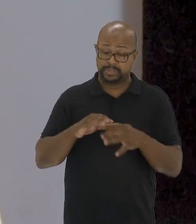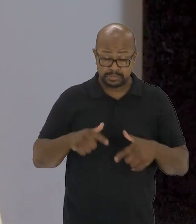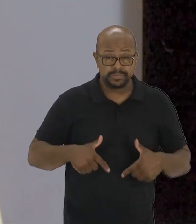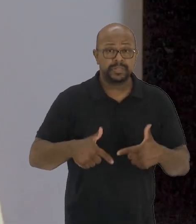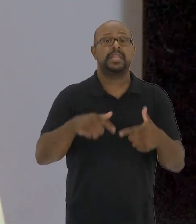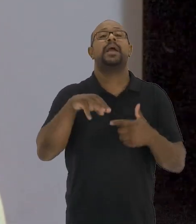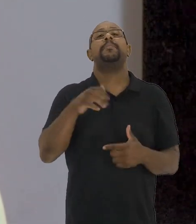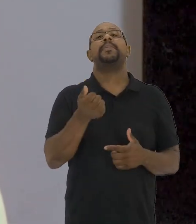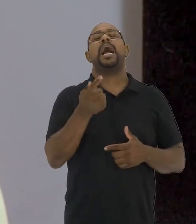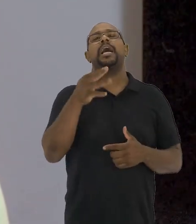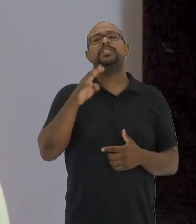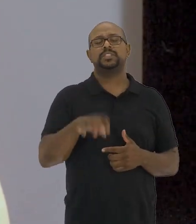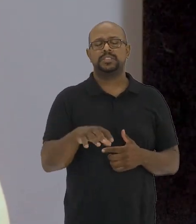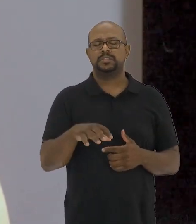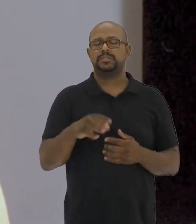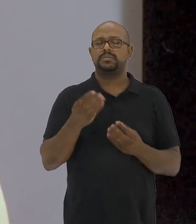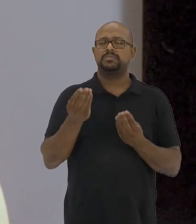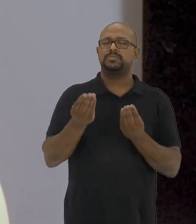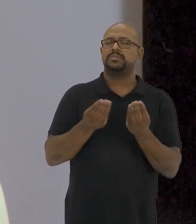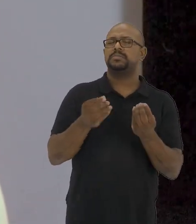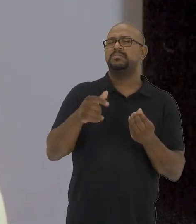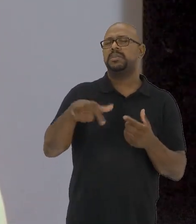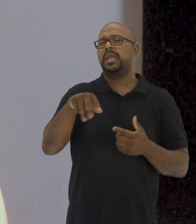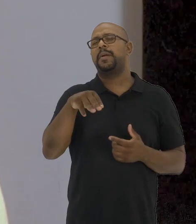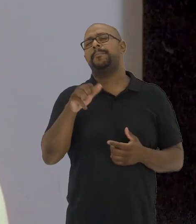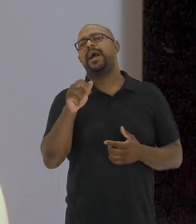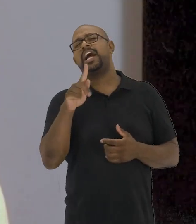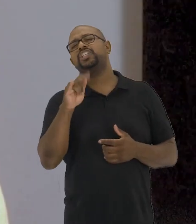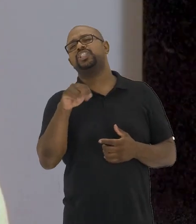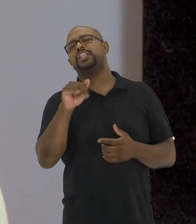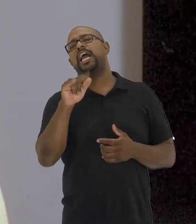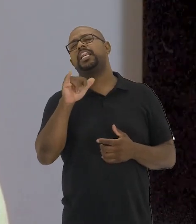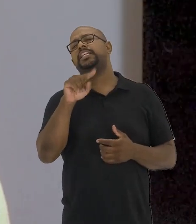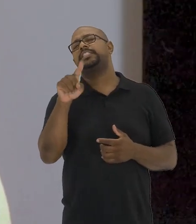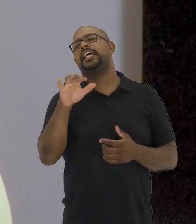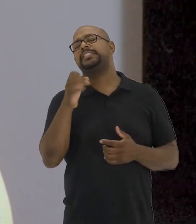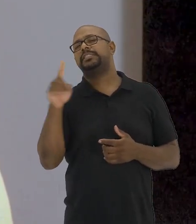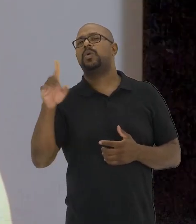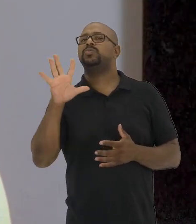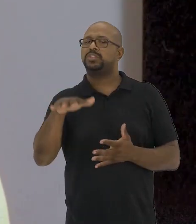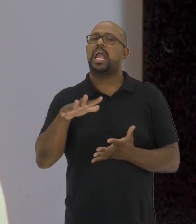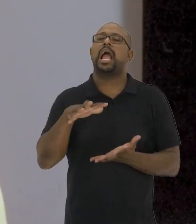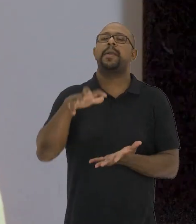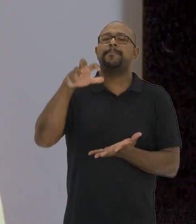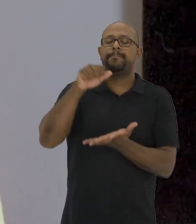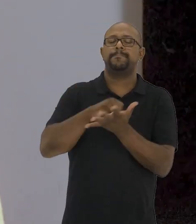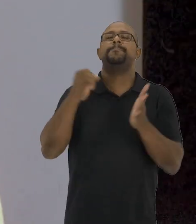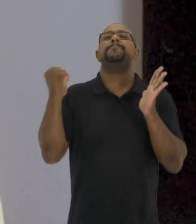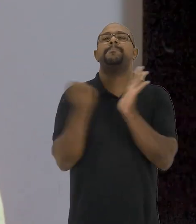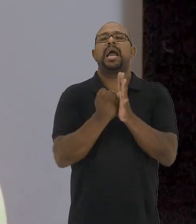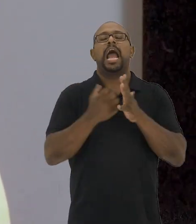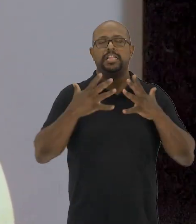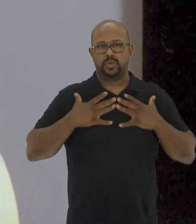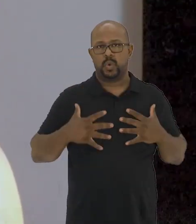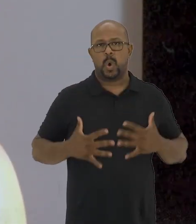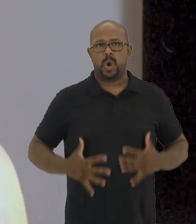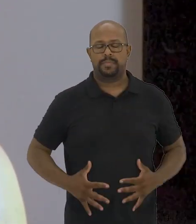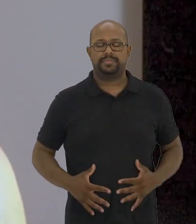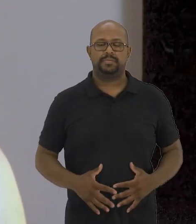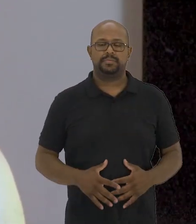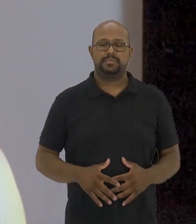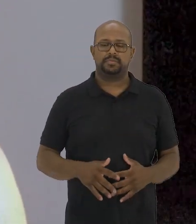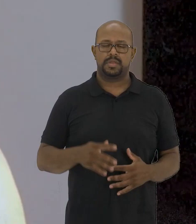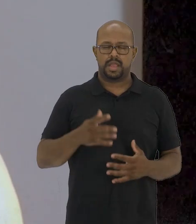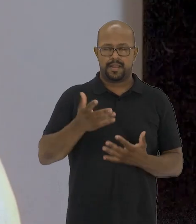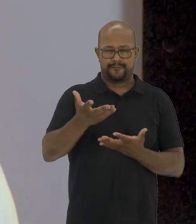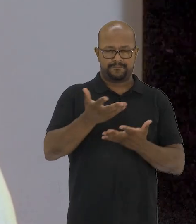operam e se materializam nas margens, nas curvas, nas marginalizações demarcadas nos corpos.